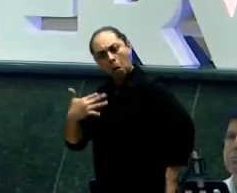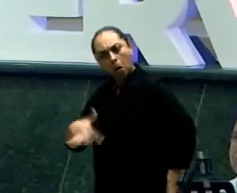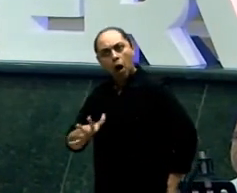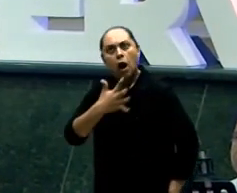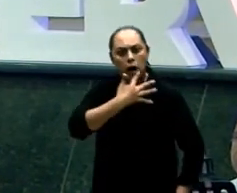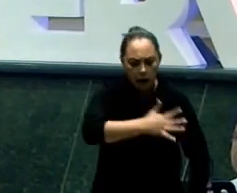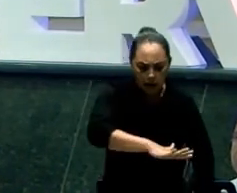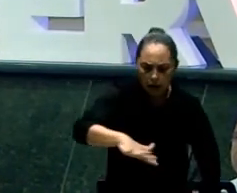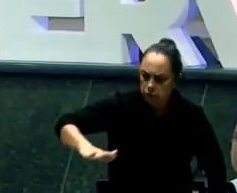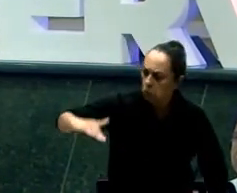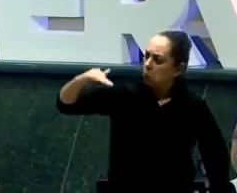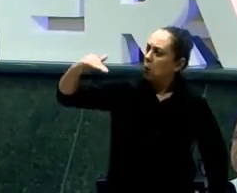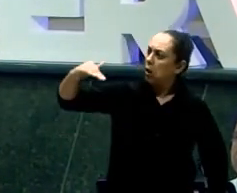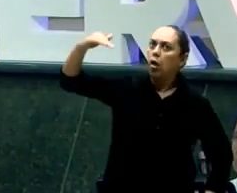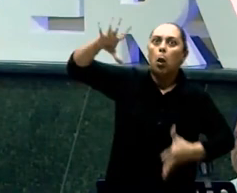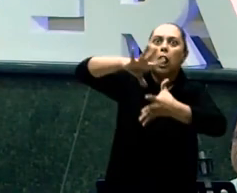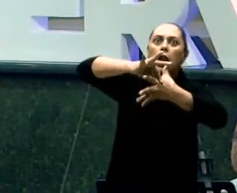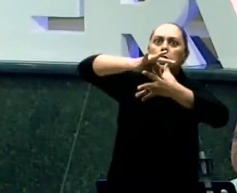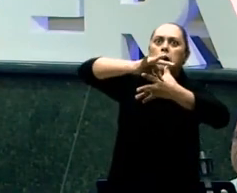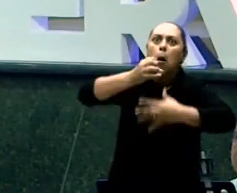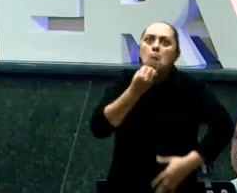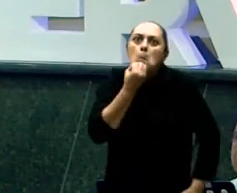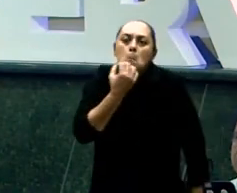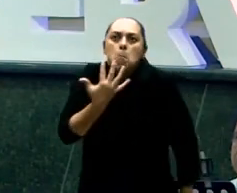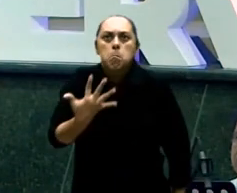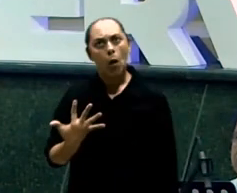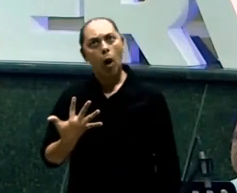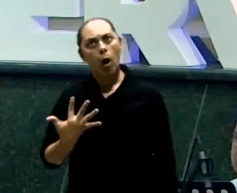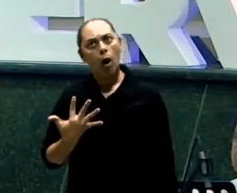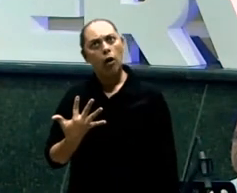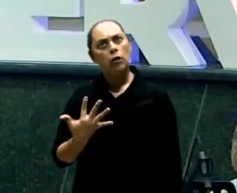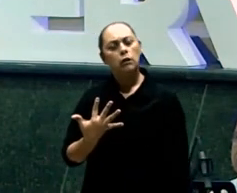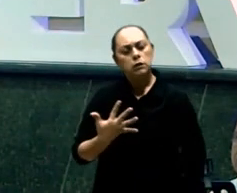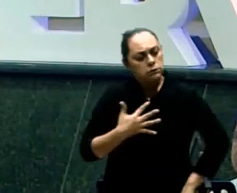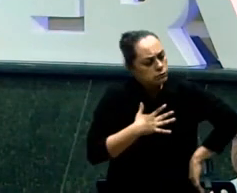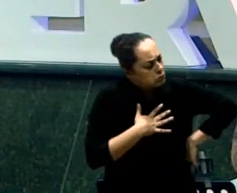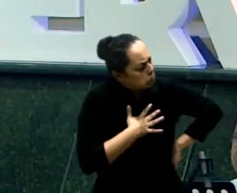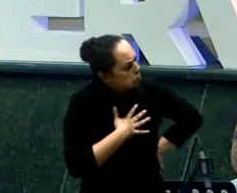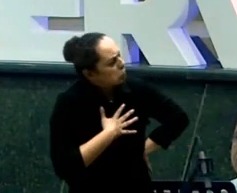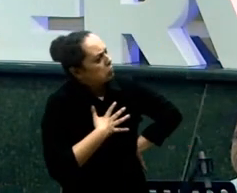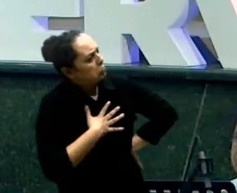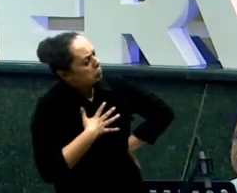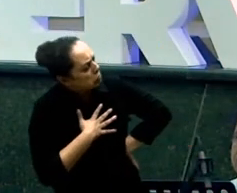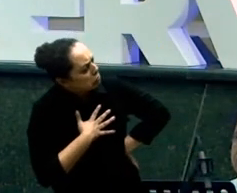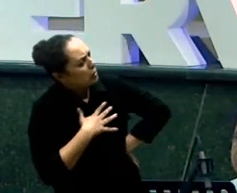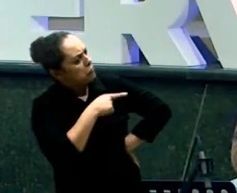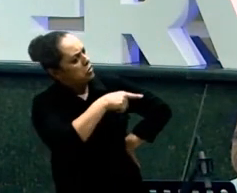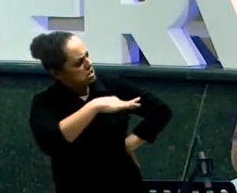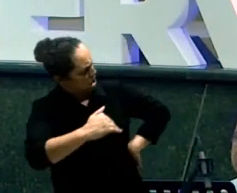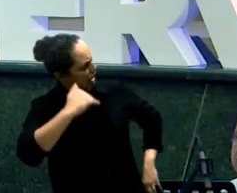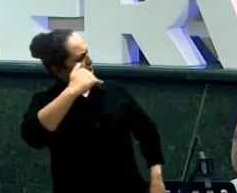Aí de repente Você está Num outro lugar Chega alguém E diz assim Rapaz Você está pregando Demais Aí a gente